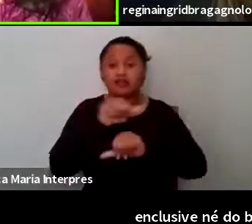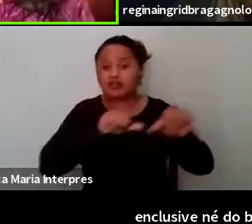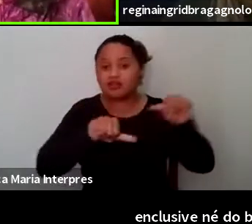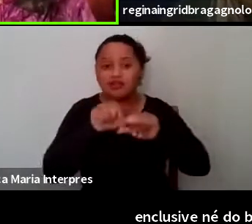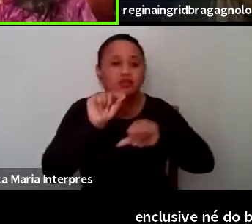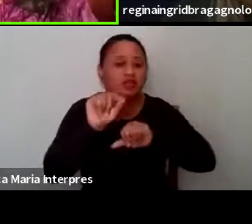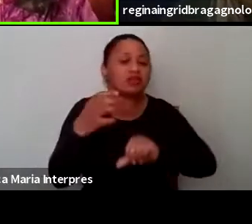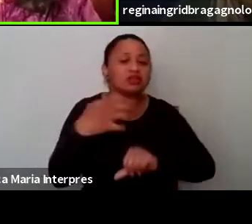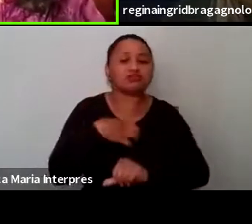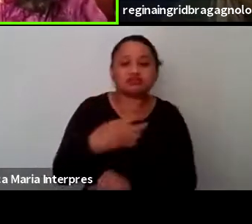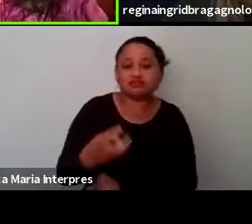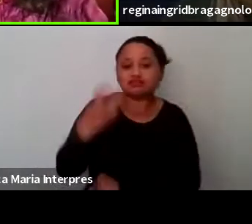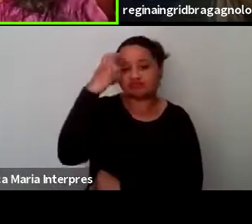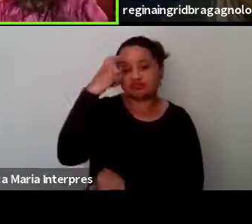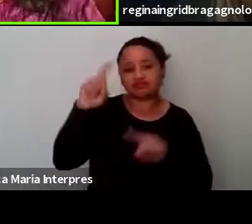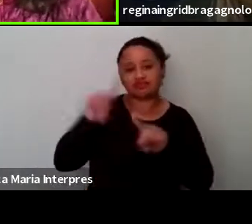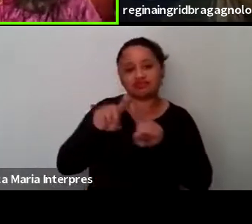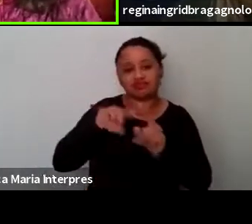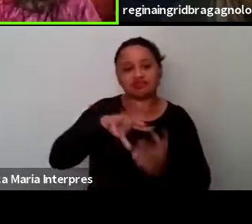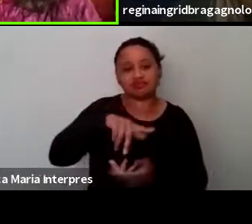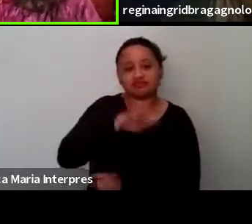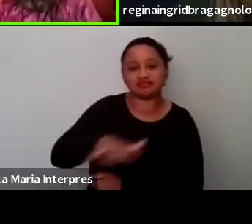o mundo ao redor.